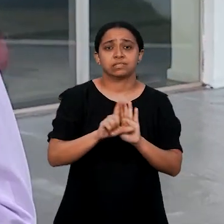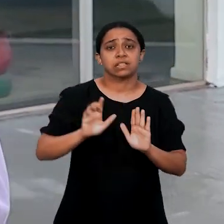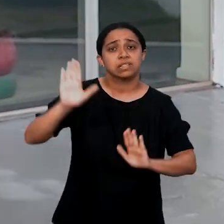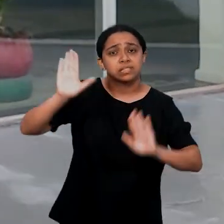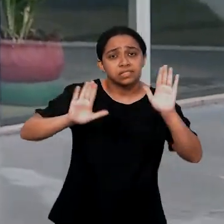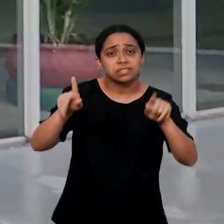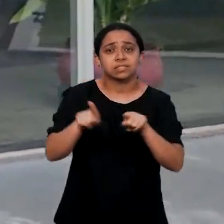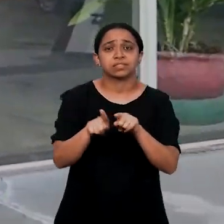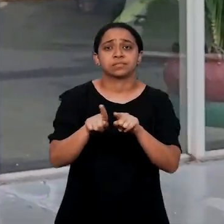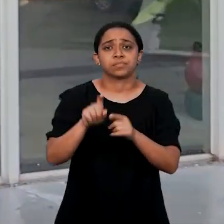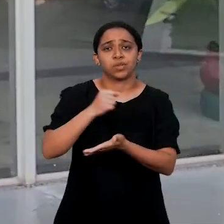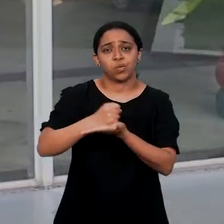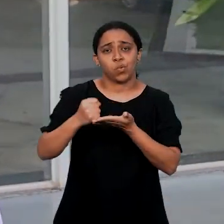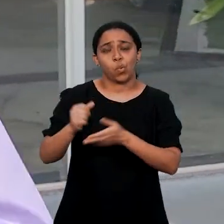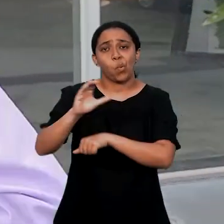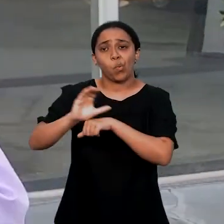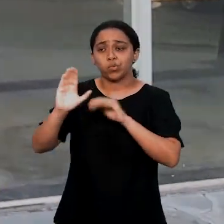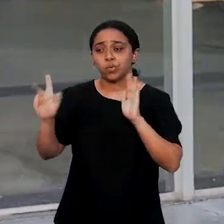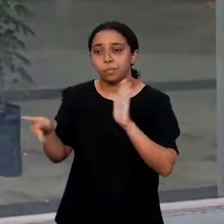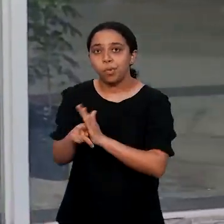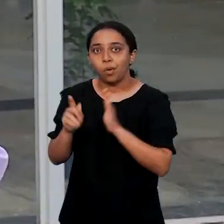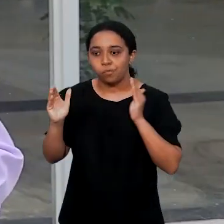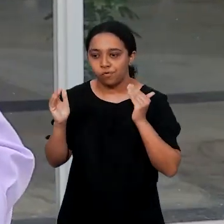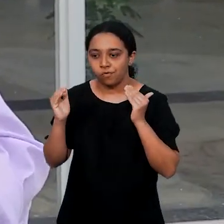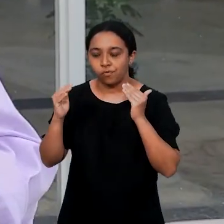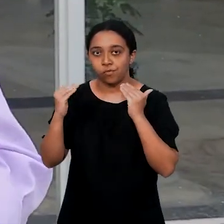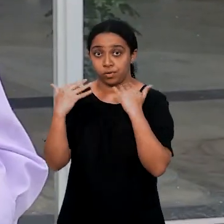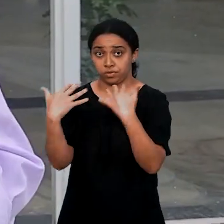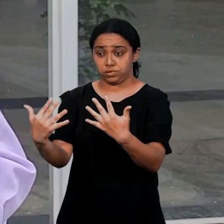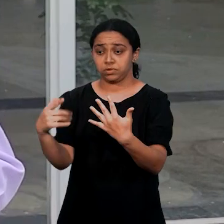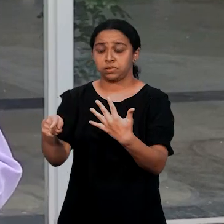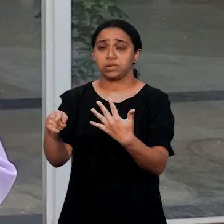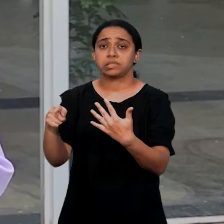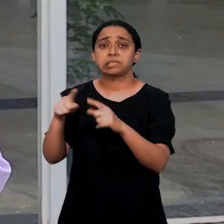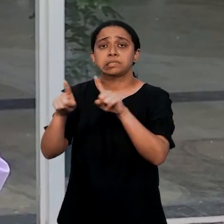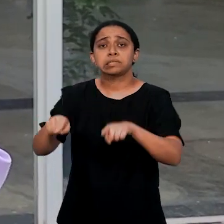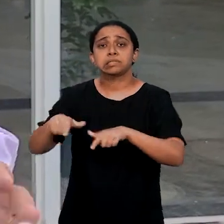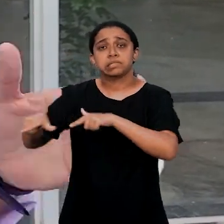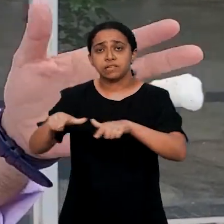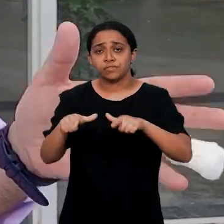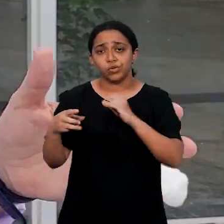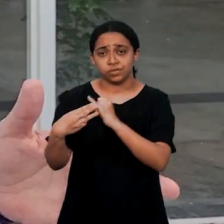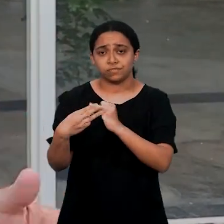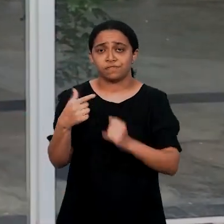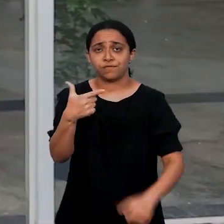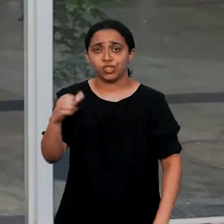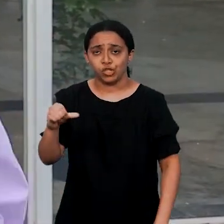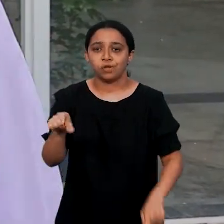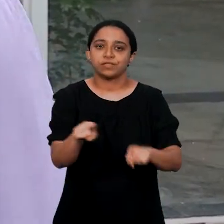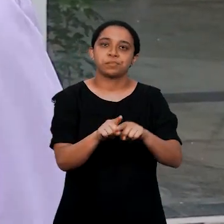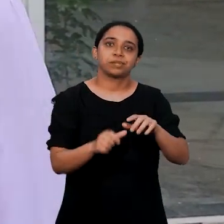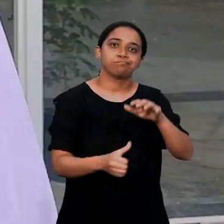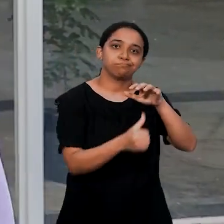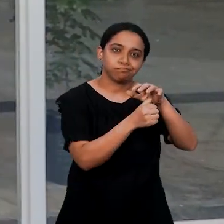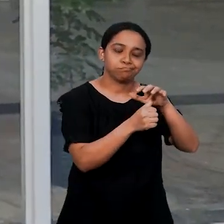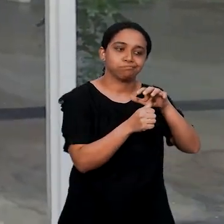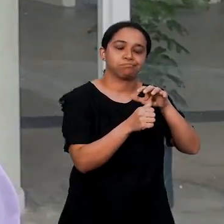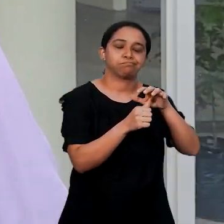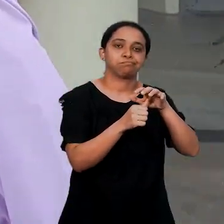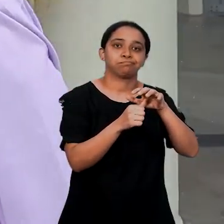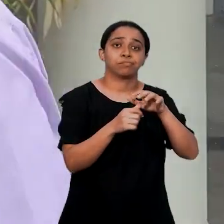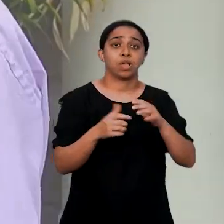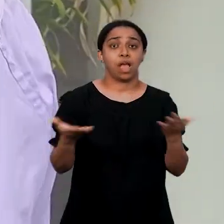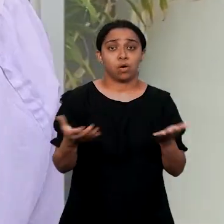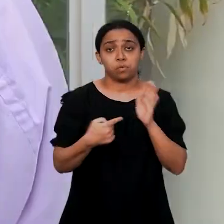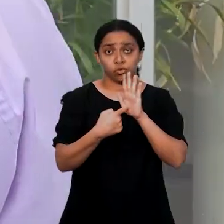contratos, que foi um curso destinado aos servidores dos 29 campos da instituição e também à reitoria. Vamos aqui, eu